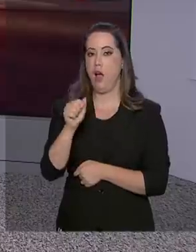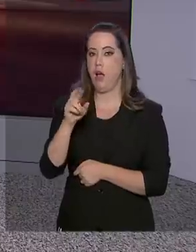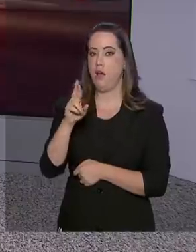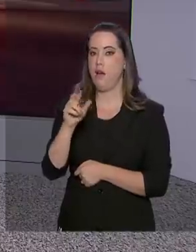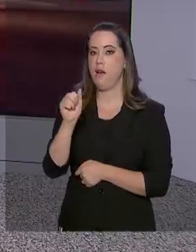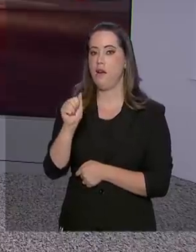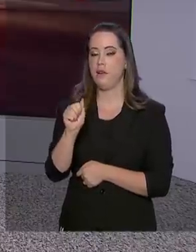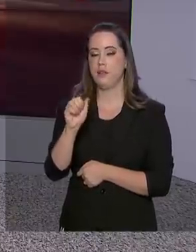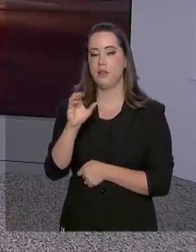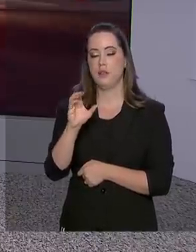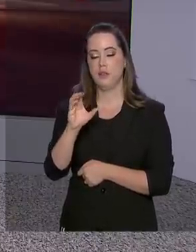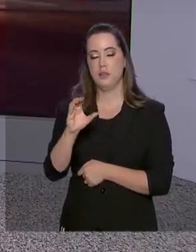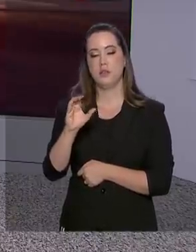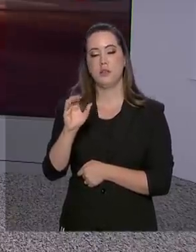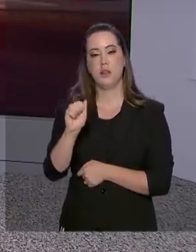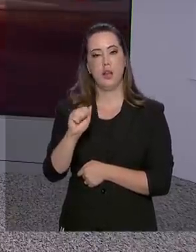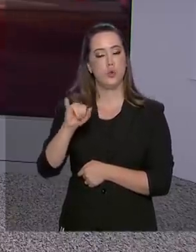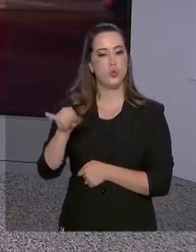Olá, Pablo. Boa noite para você.